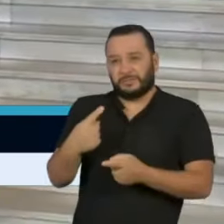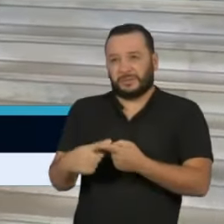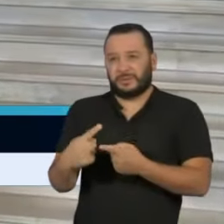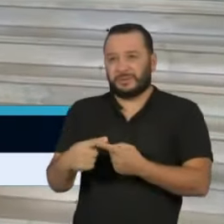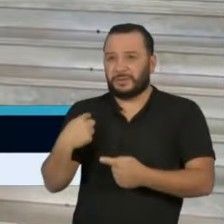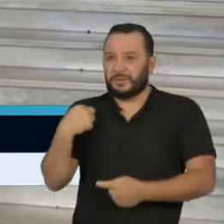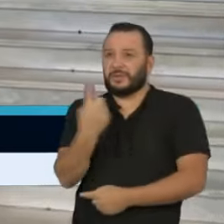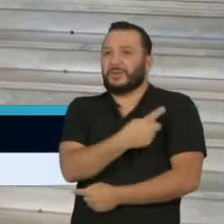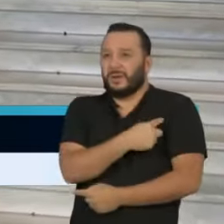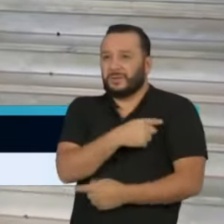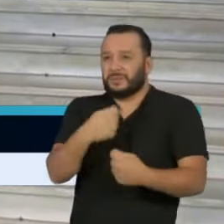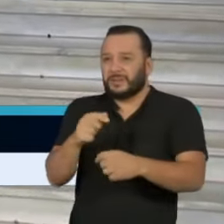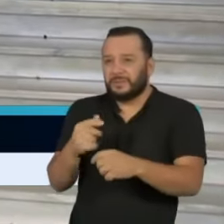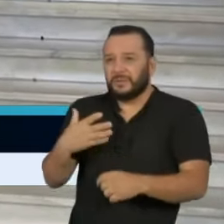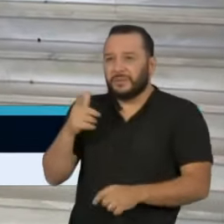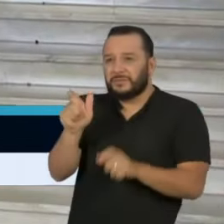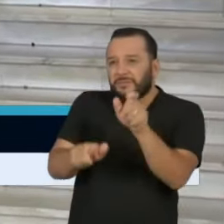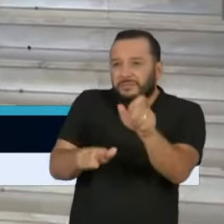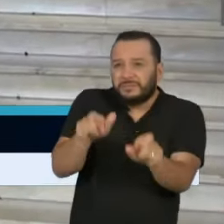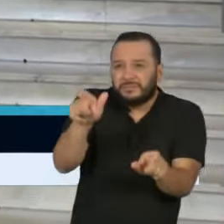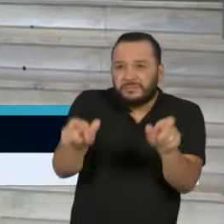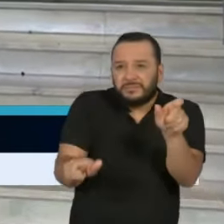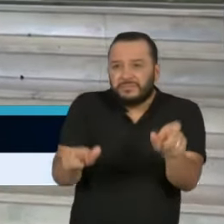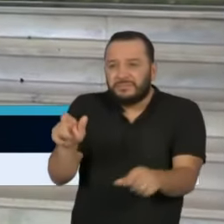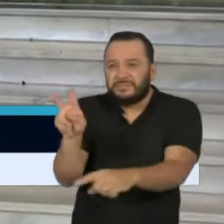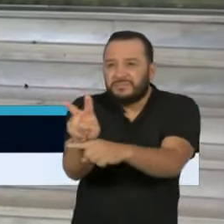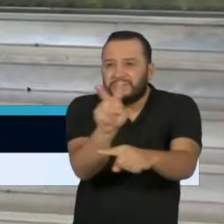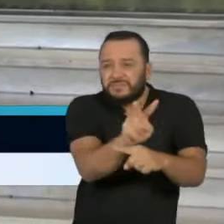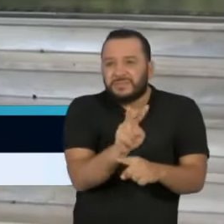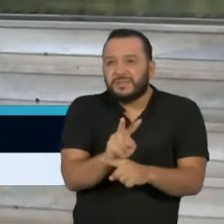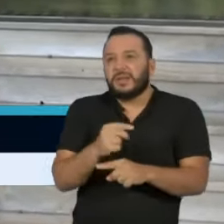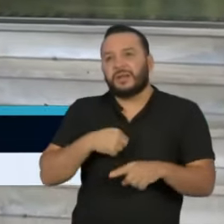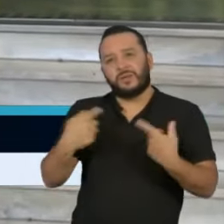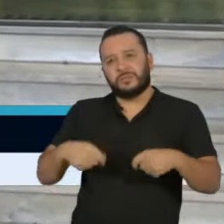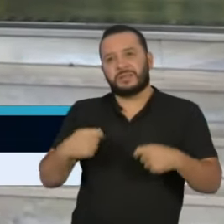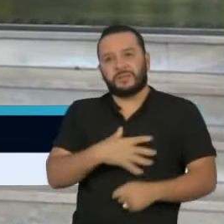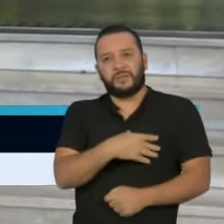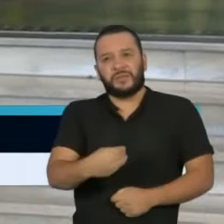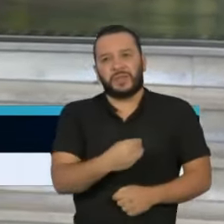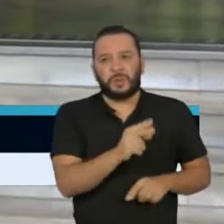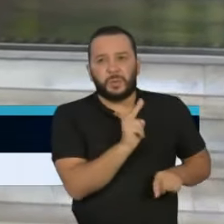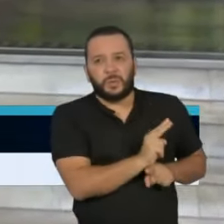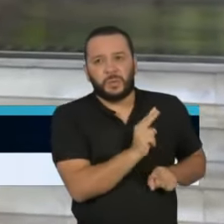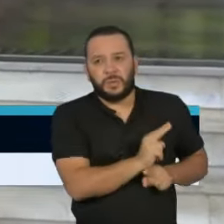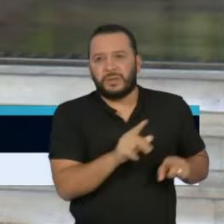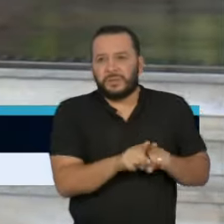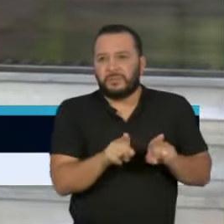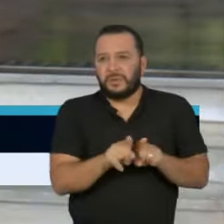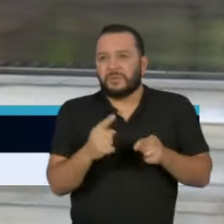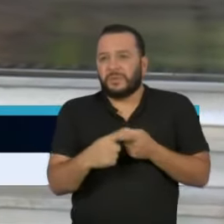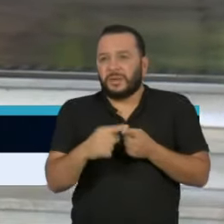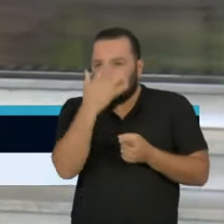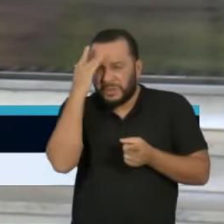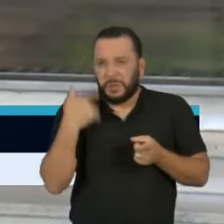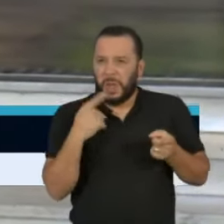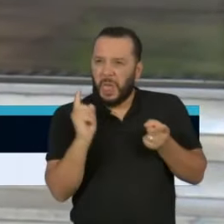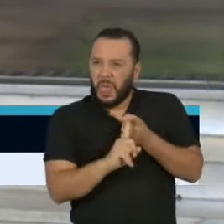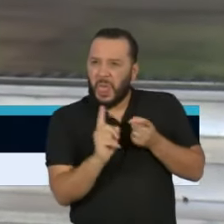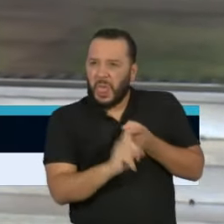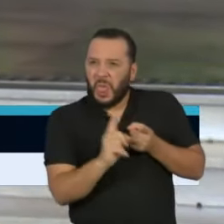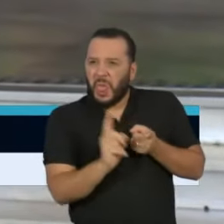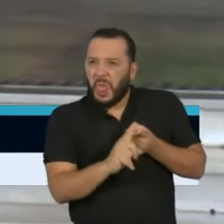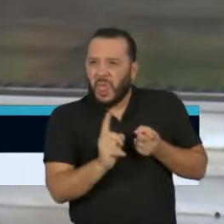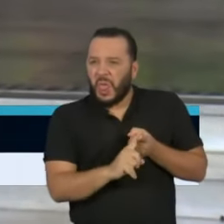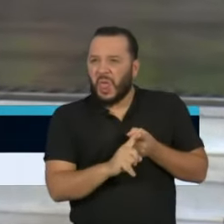precisamos salvar vidas, eu ter que defender a vida dos meus filhos de ameaça, de pessoas que querem seguir a orientação